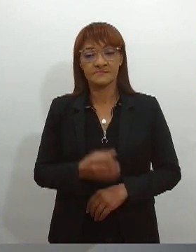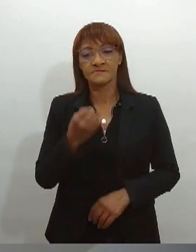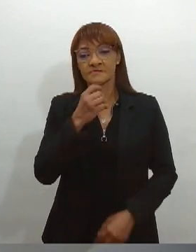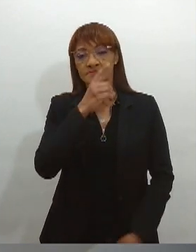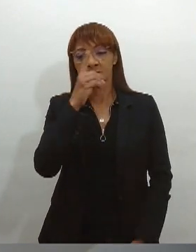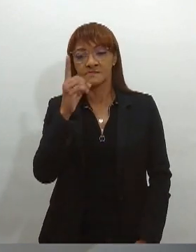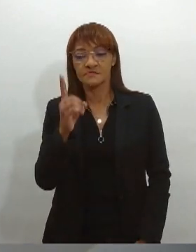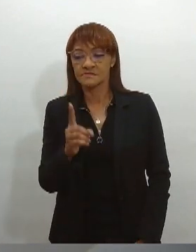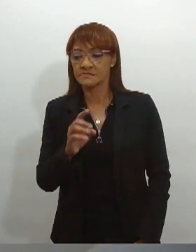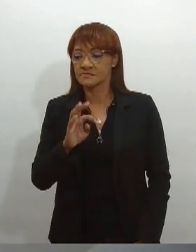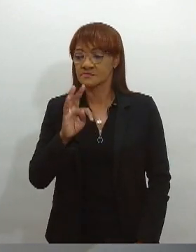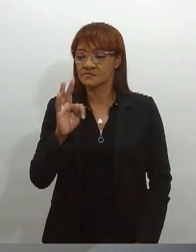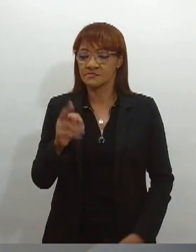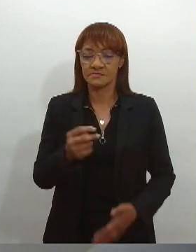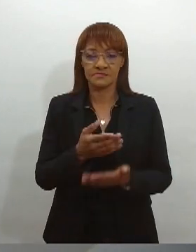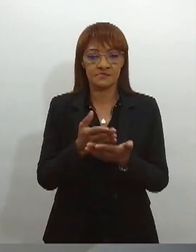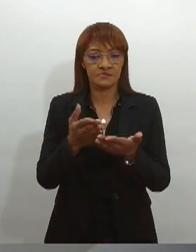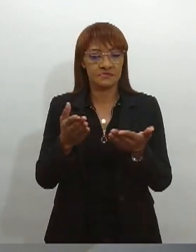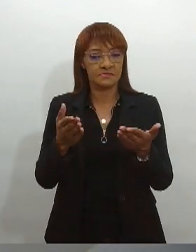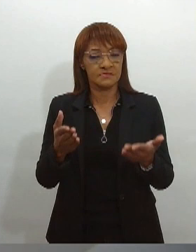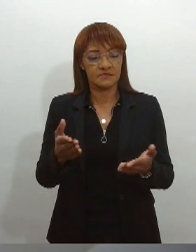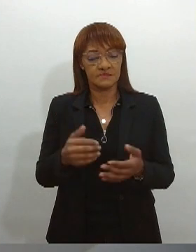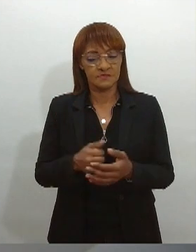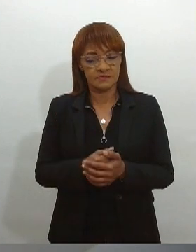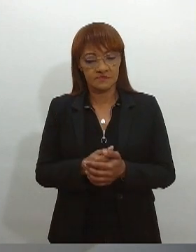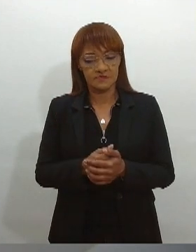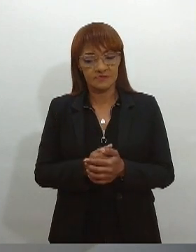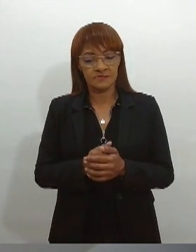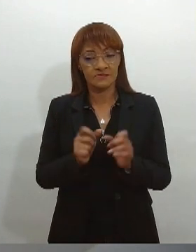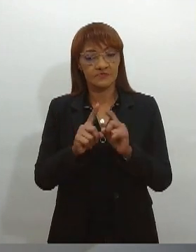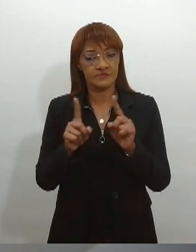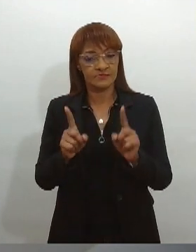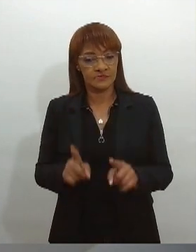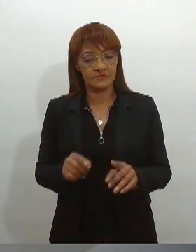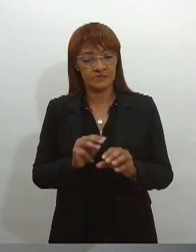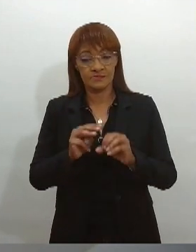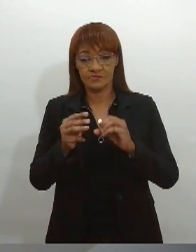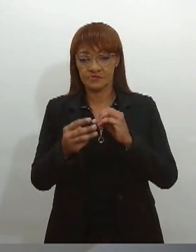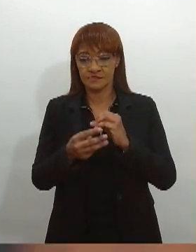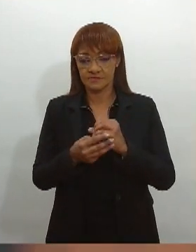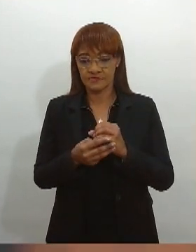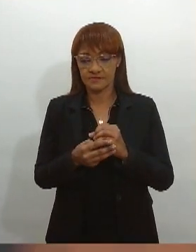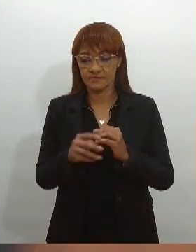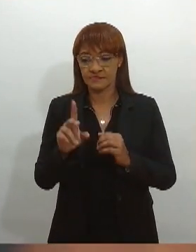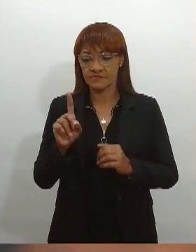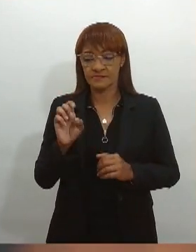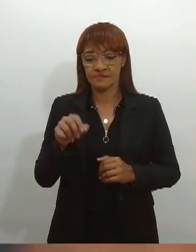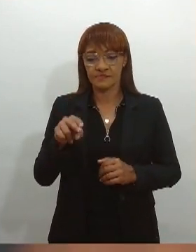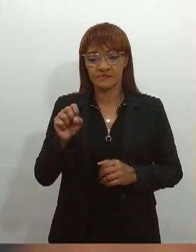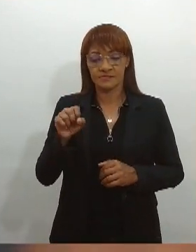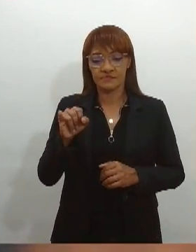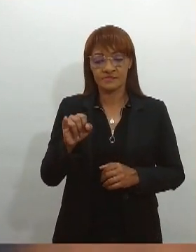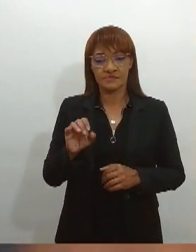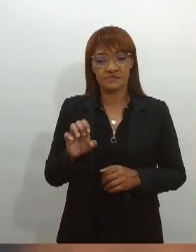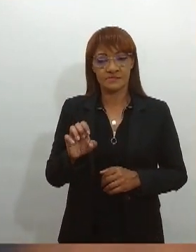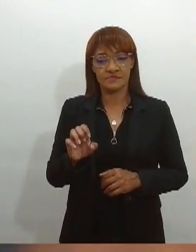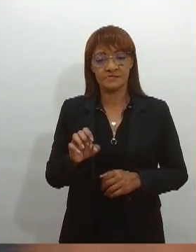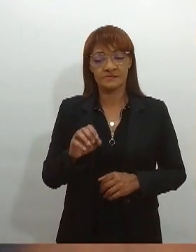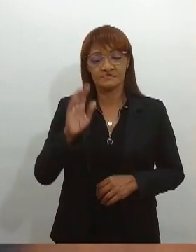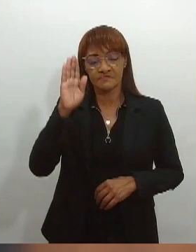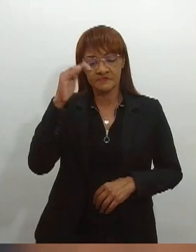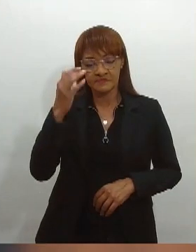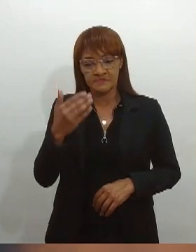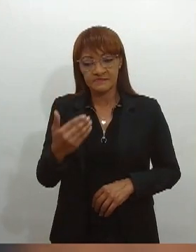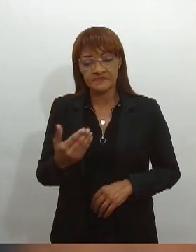bom dia a todos que fazem a TV A Lese, bom dia Denise, muita honra participar do seu programa. Nós temos essa